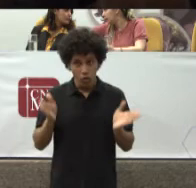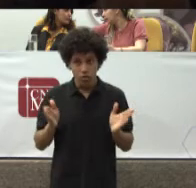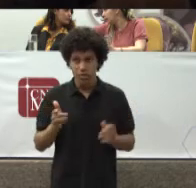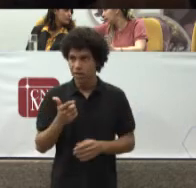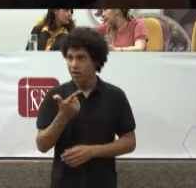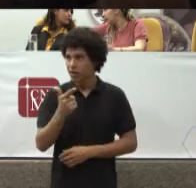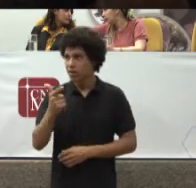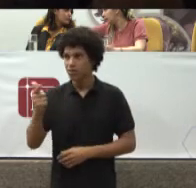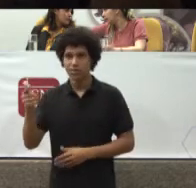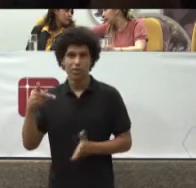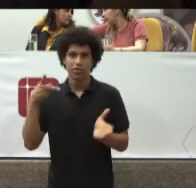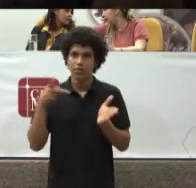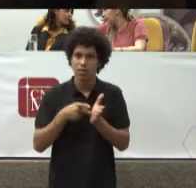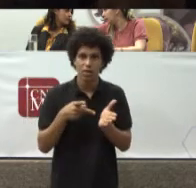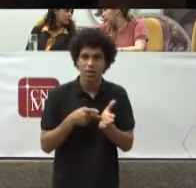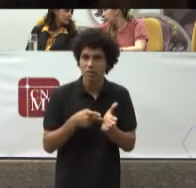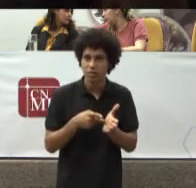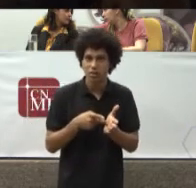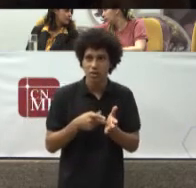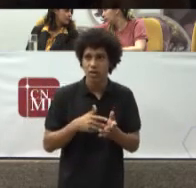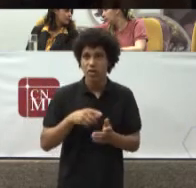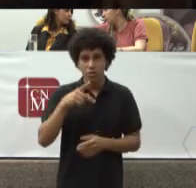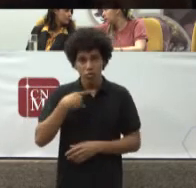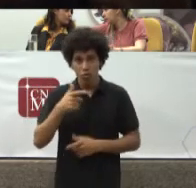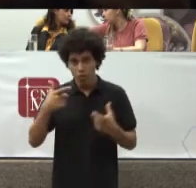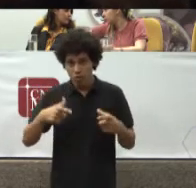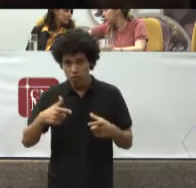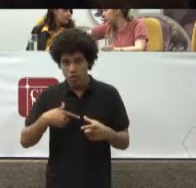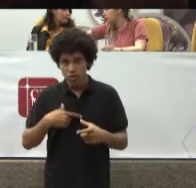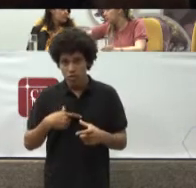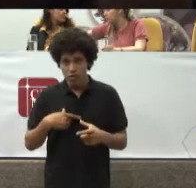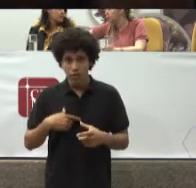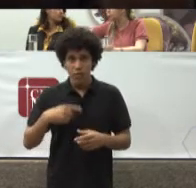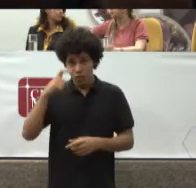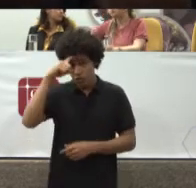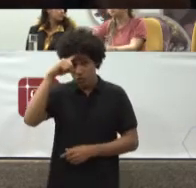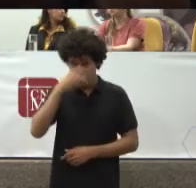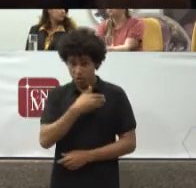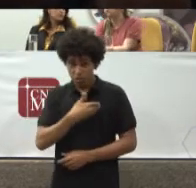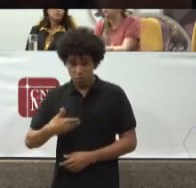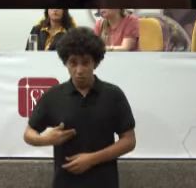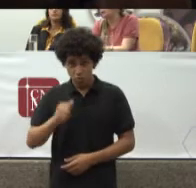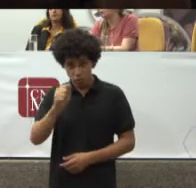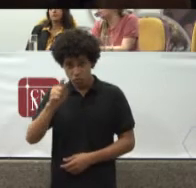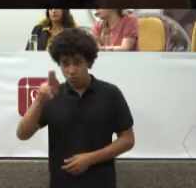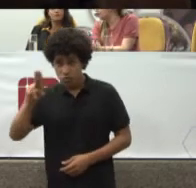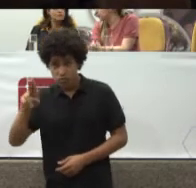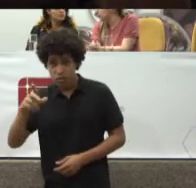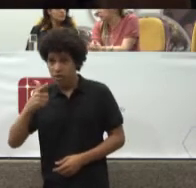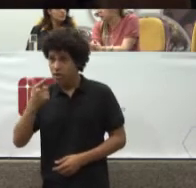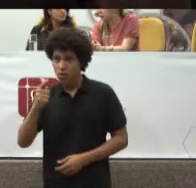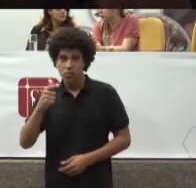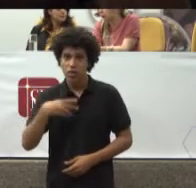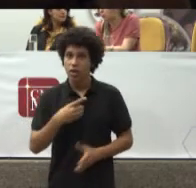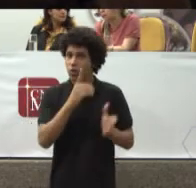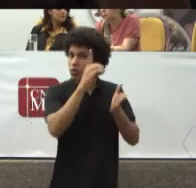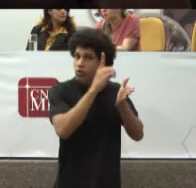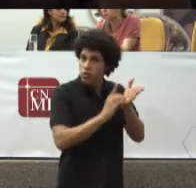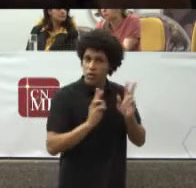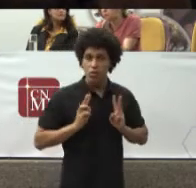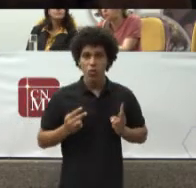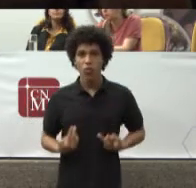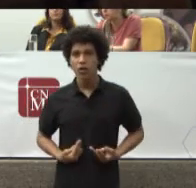De um SUS Que não traz A garantia Do direito Como previsto Que nós vamos ter